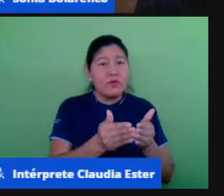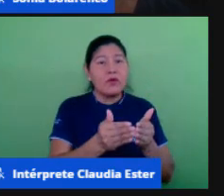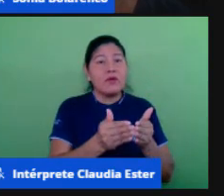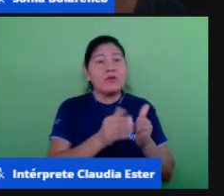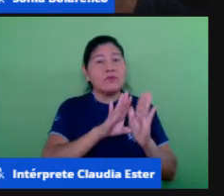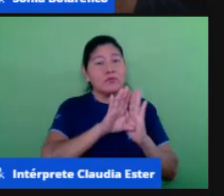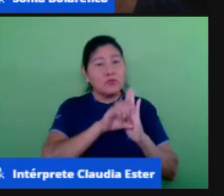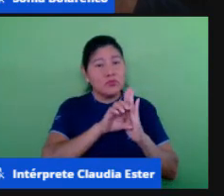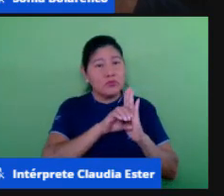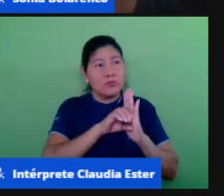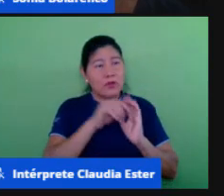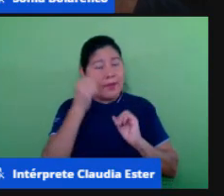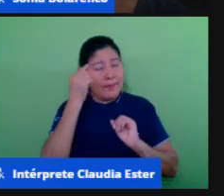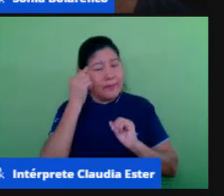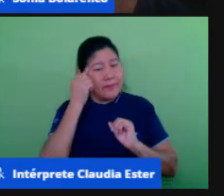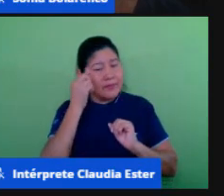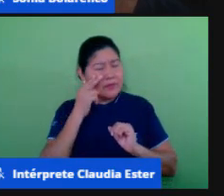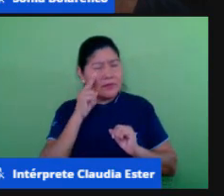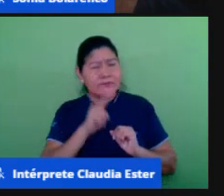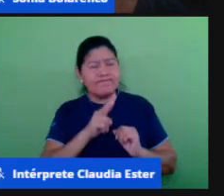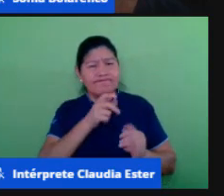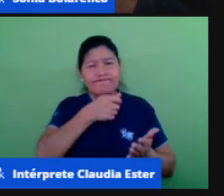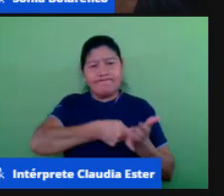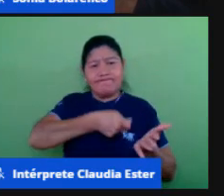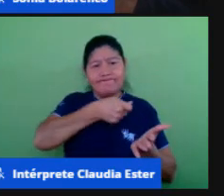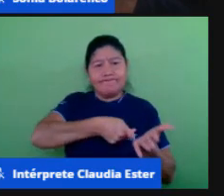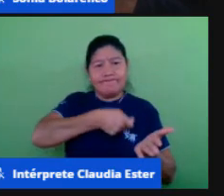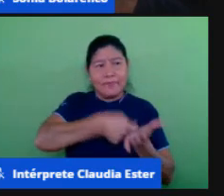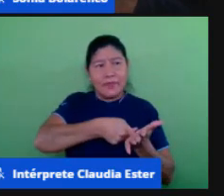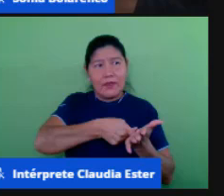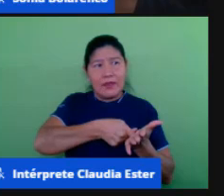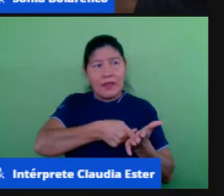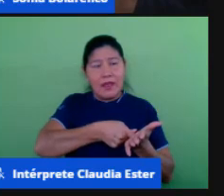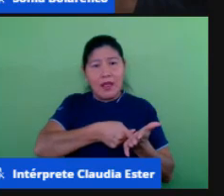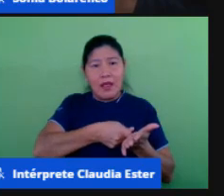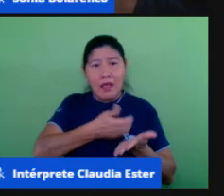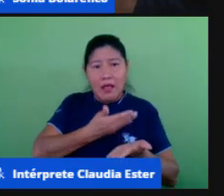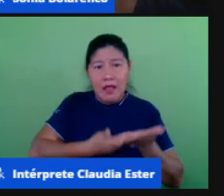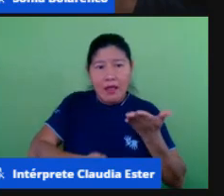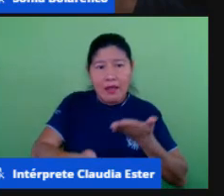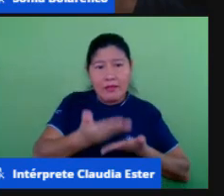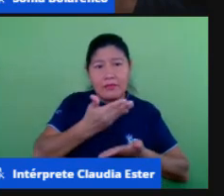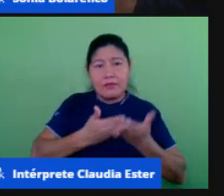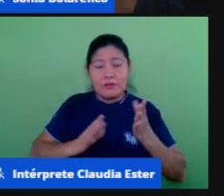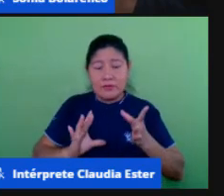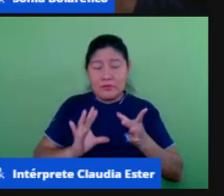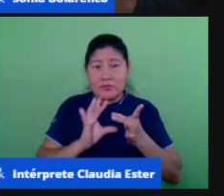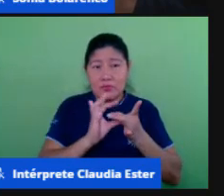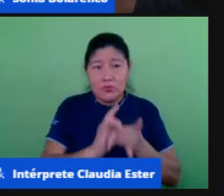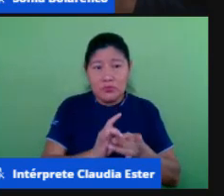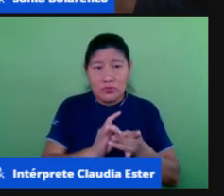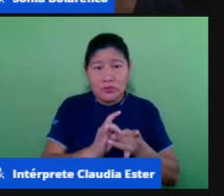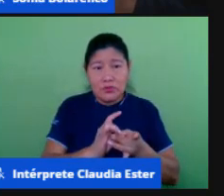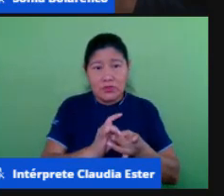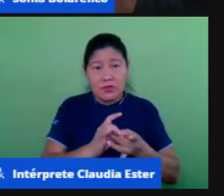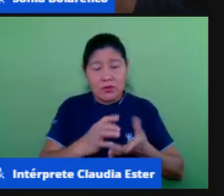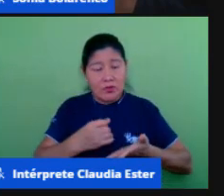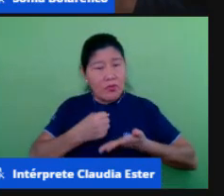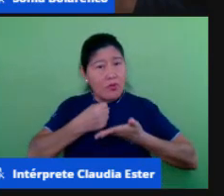ou refletir sobre eles de maneira a aliar as especificidades do suporte